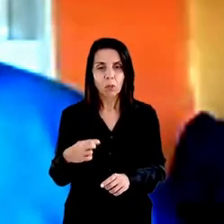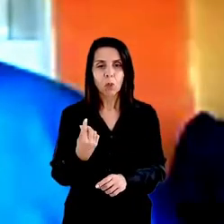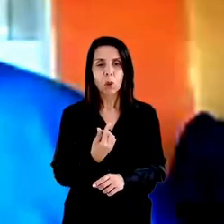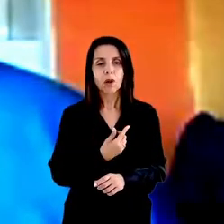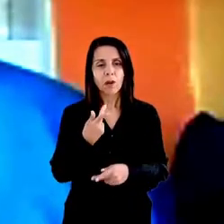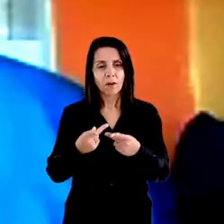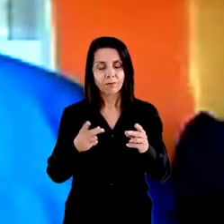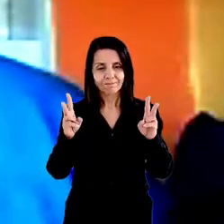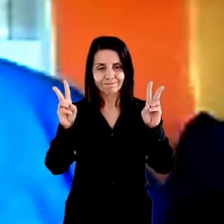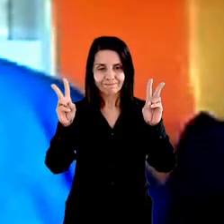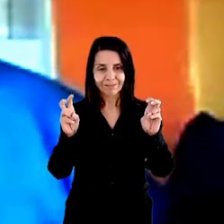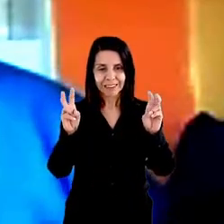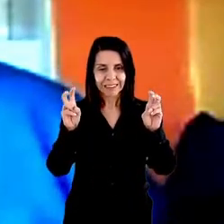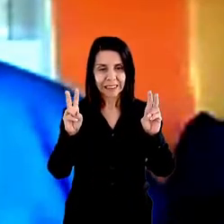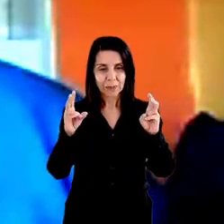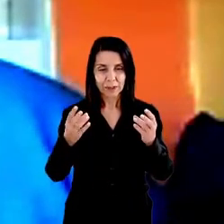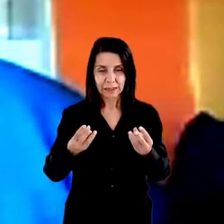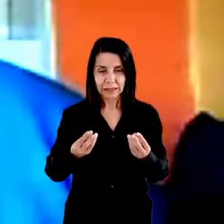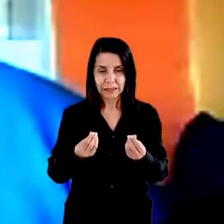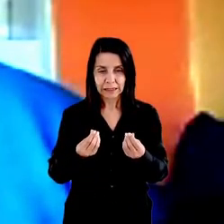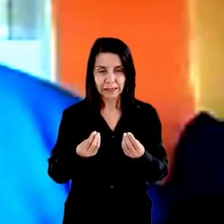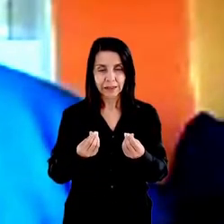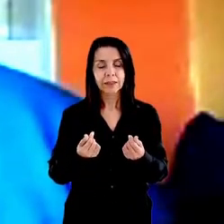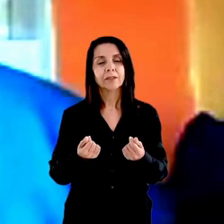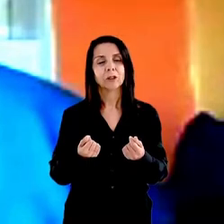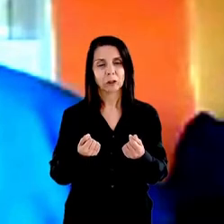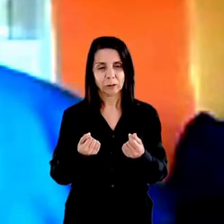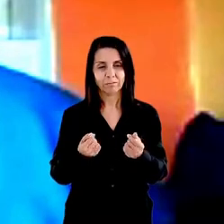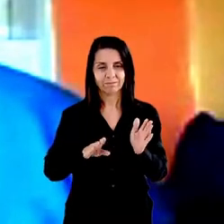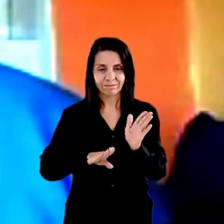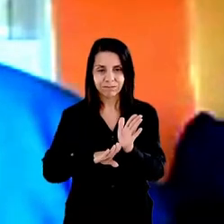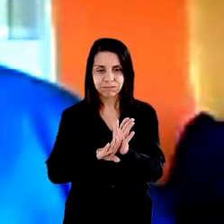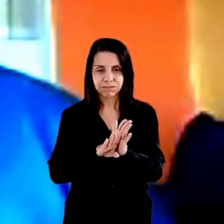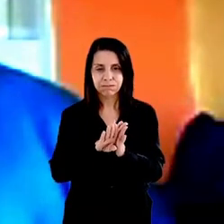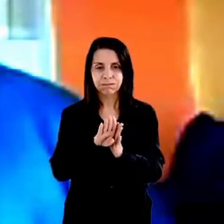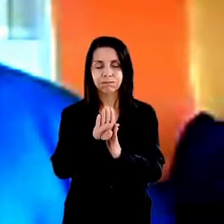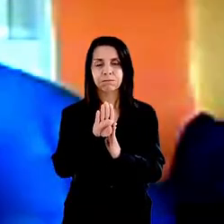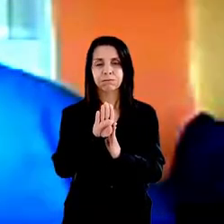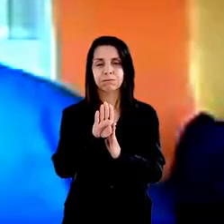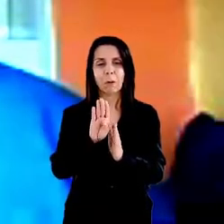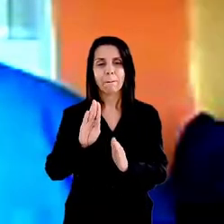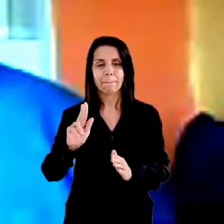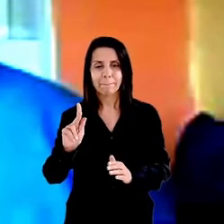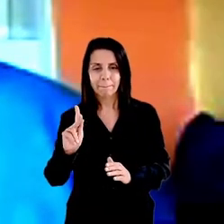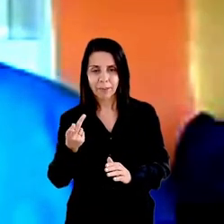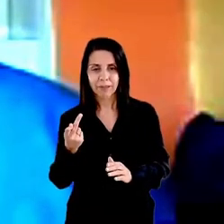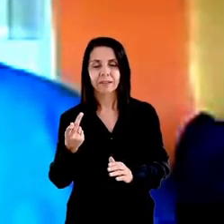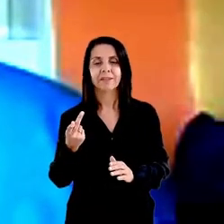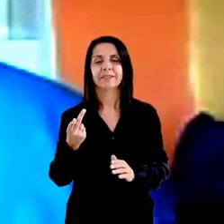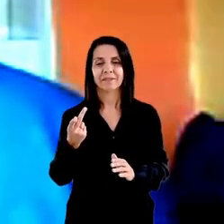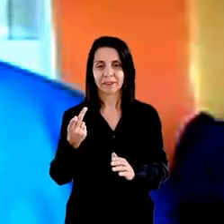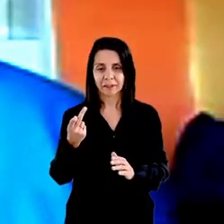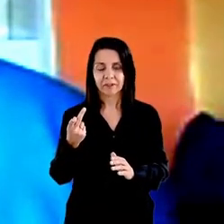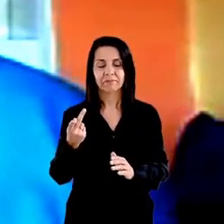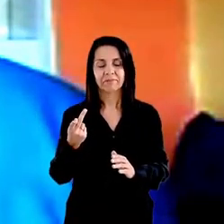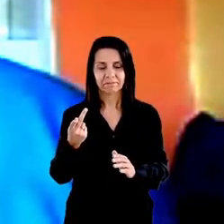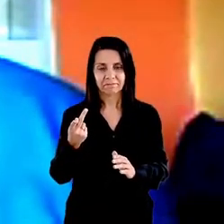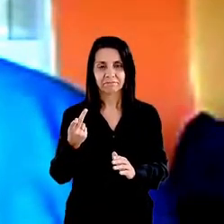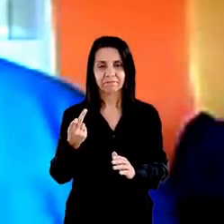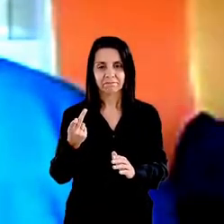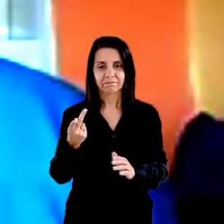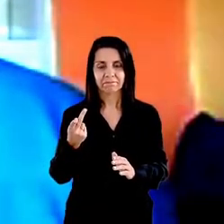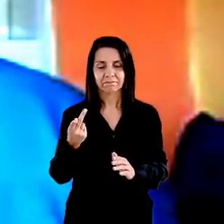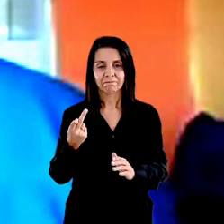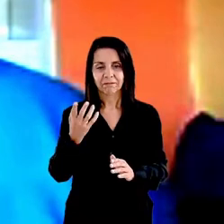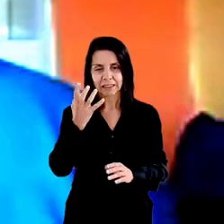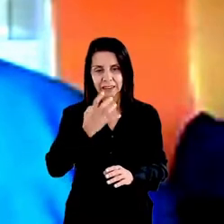super sensível que tem se agravado nos últimos anos, Belo Horizonte, a Cristina, o professor André está aqui, não vamos deixar mentir, Belo